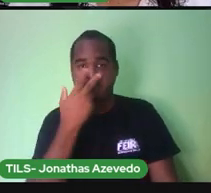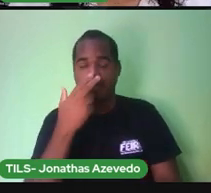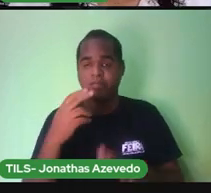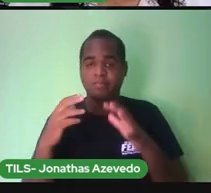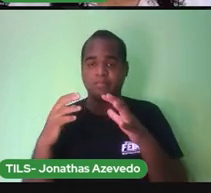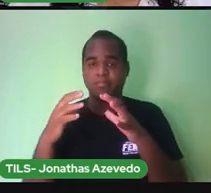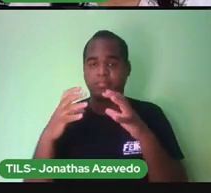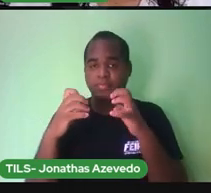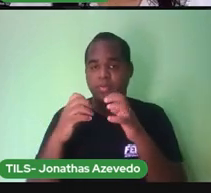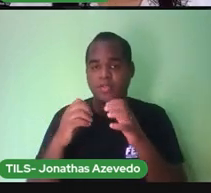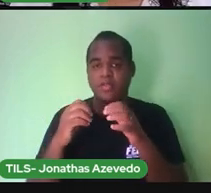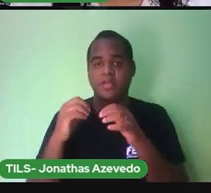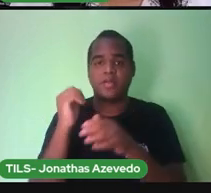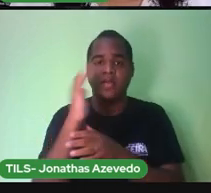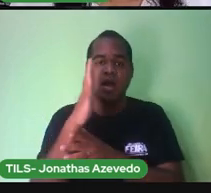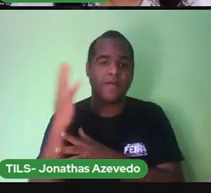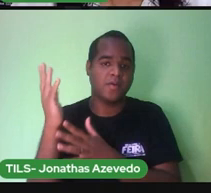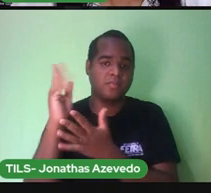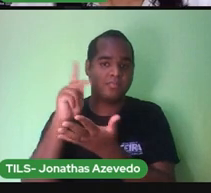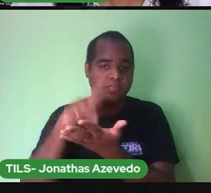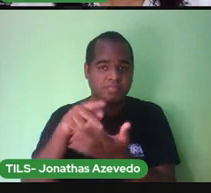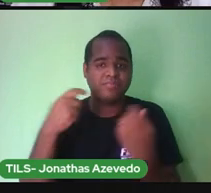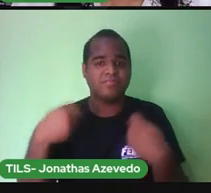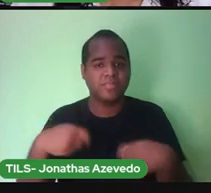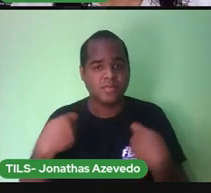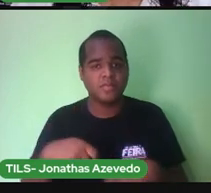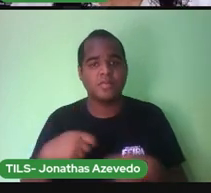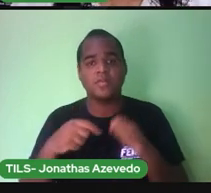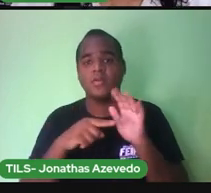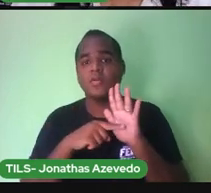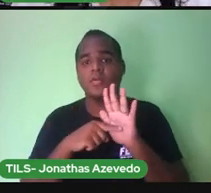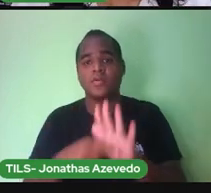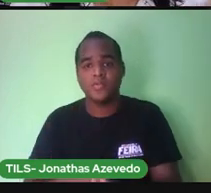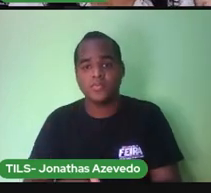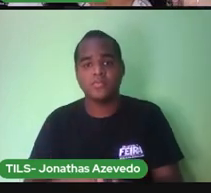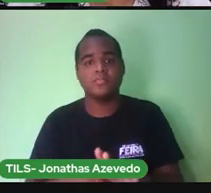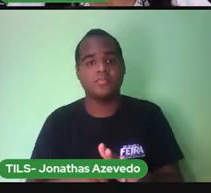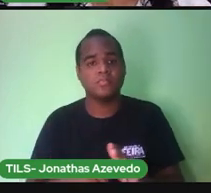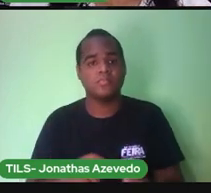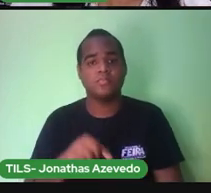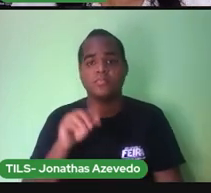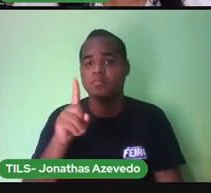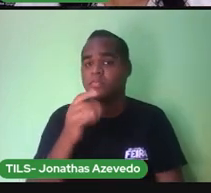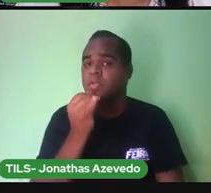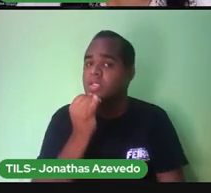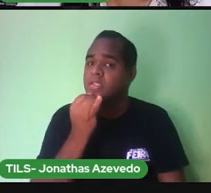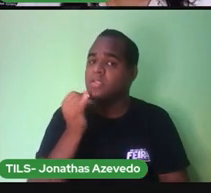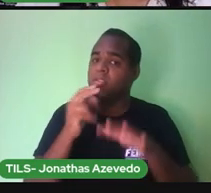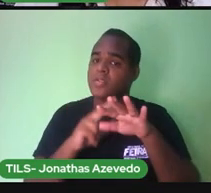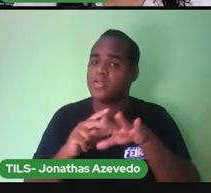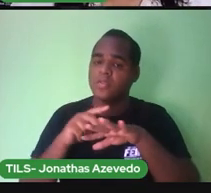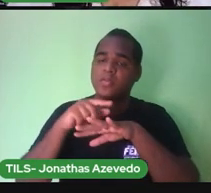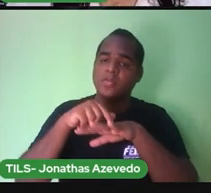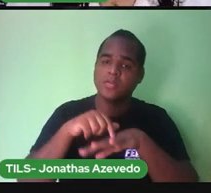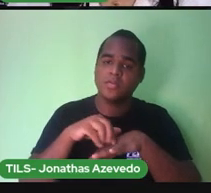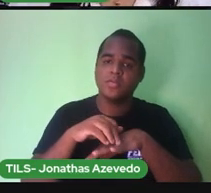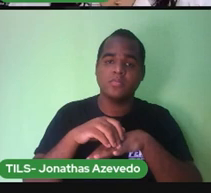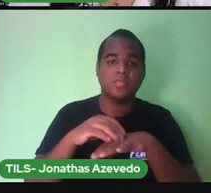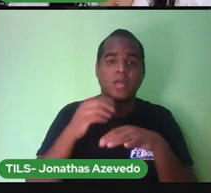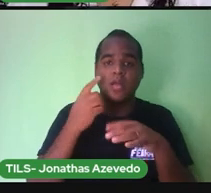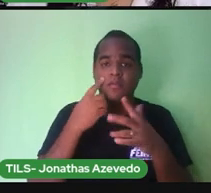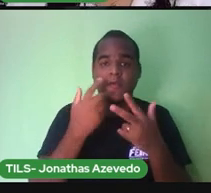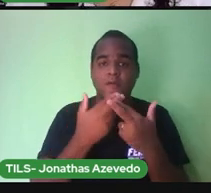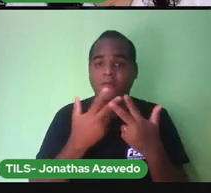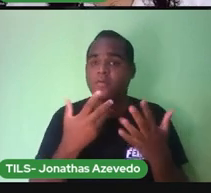precisa de ajuda. Pois não? Vamos lá, disse ele. Suba nas minhas costas. E